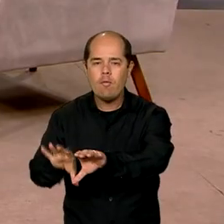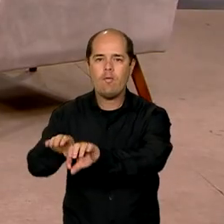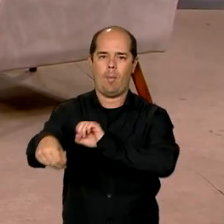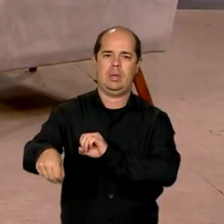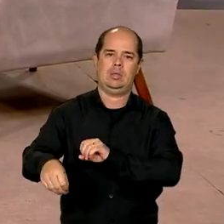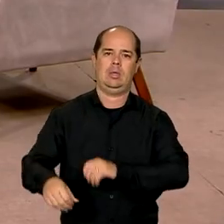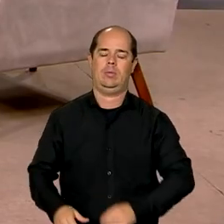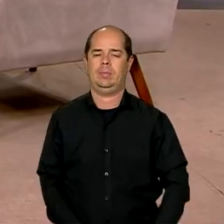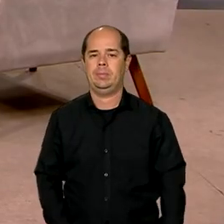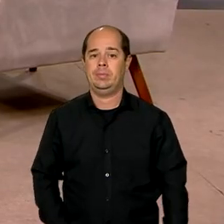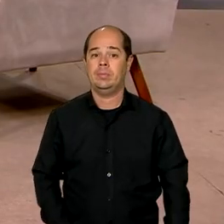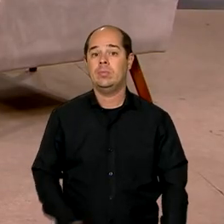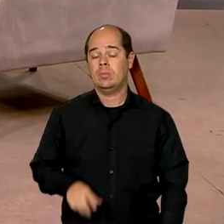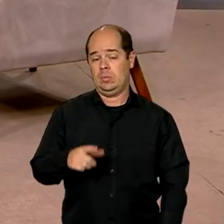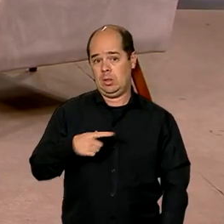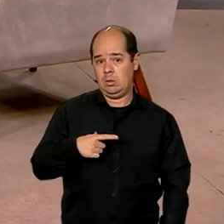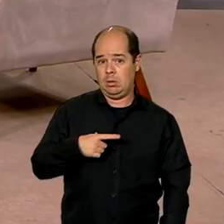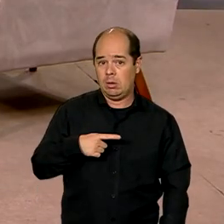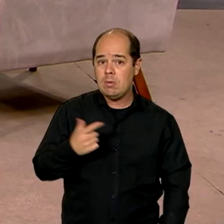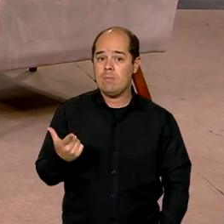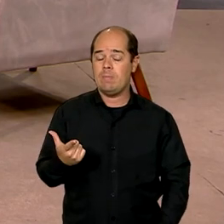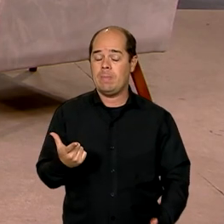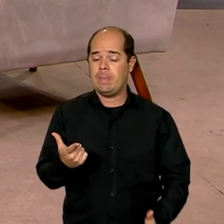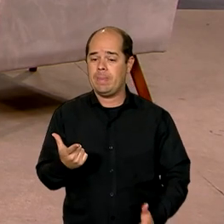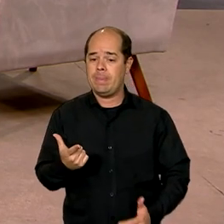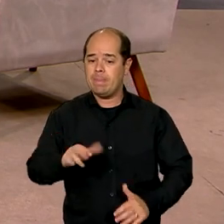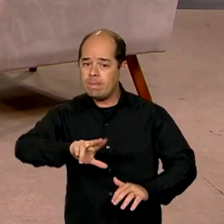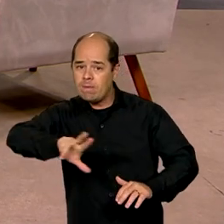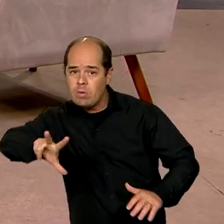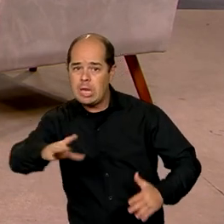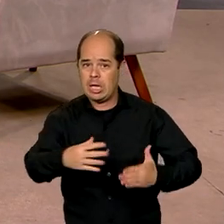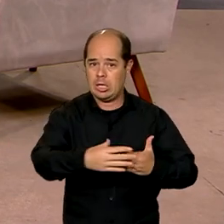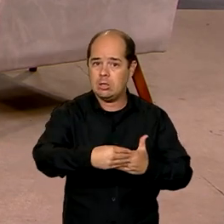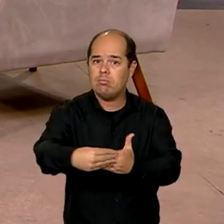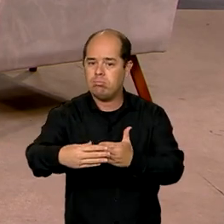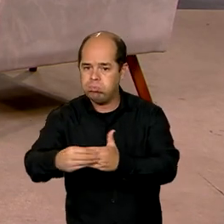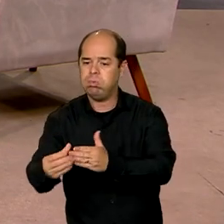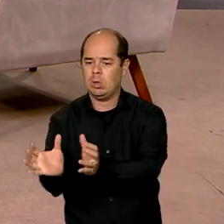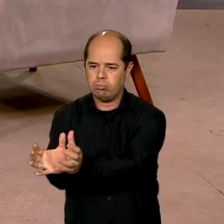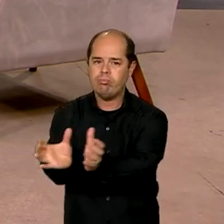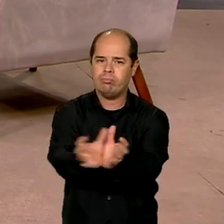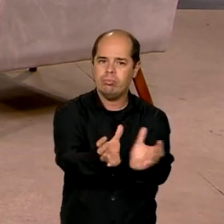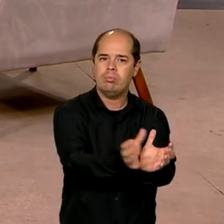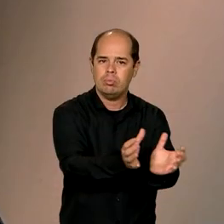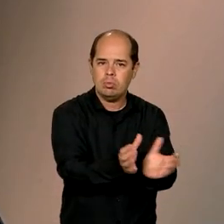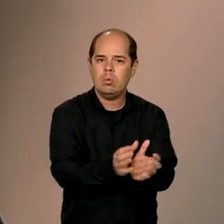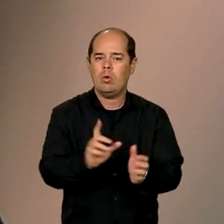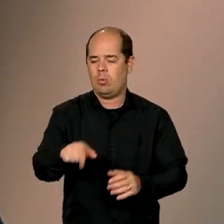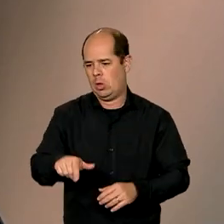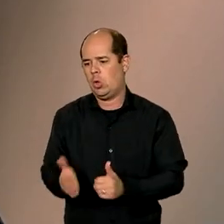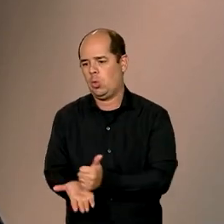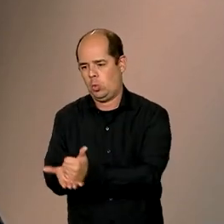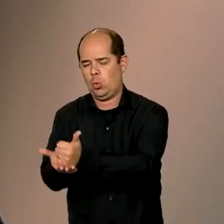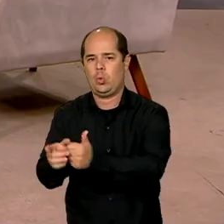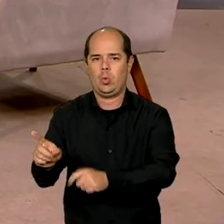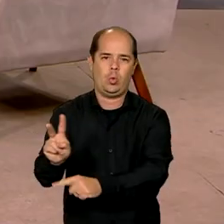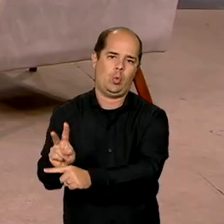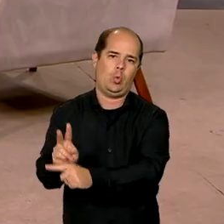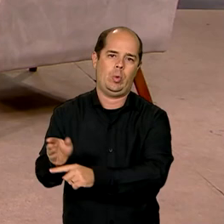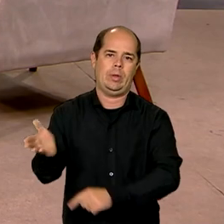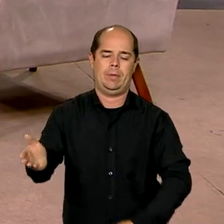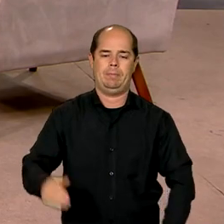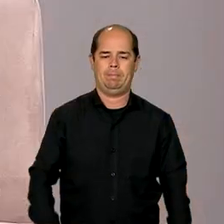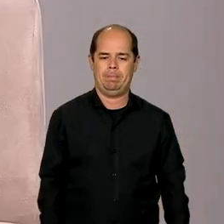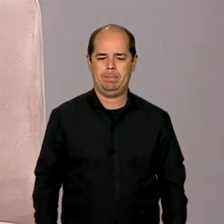todos eles têm um tratamento de encaminhamento para os órgãos públicos que cuidam dessa proteção. Há situações, talvez,